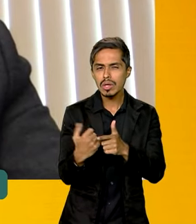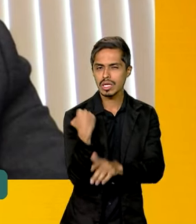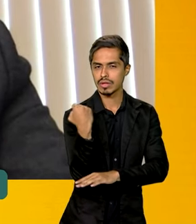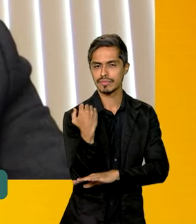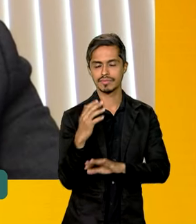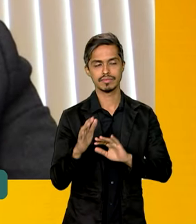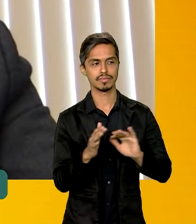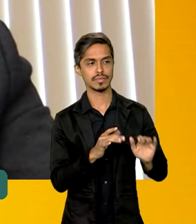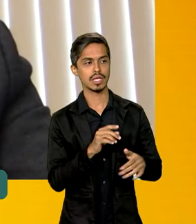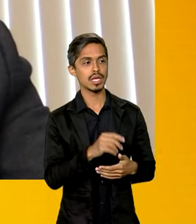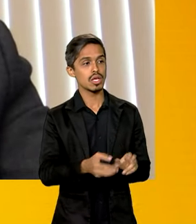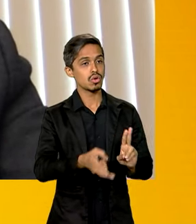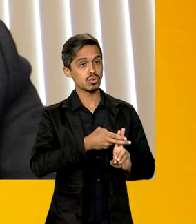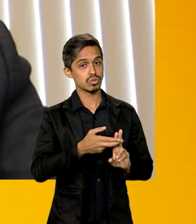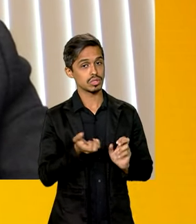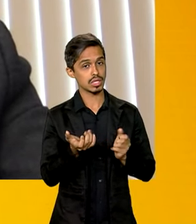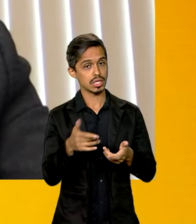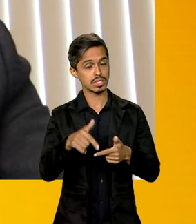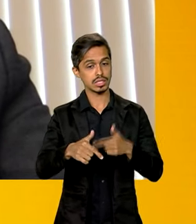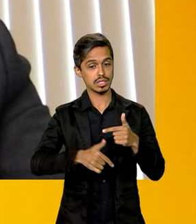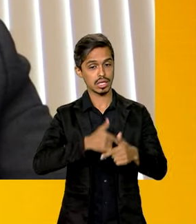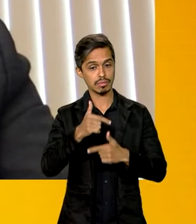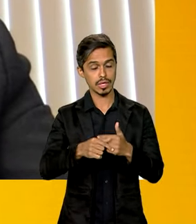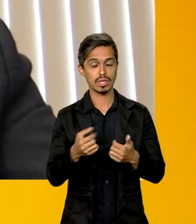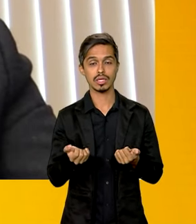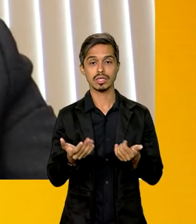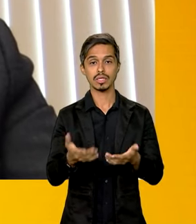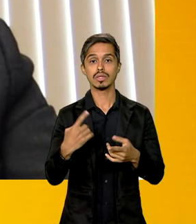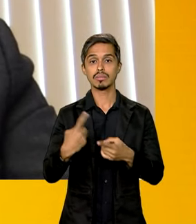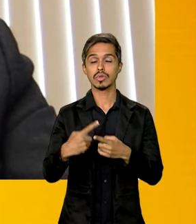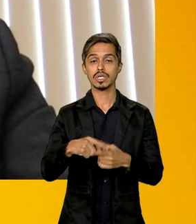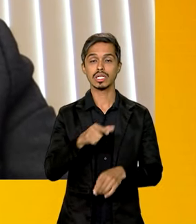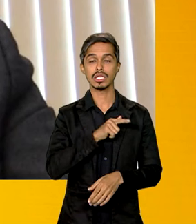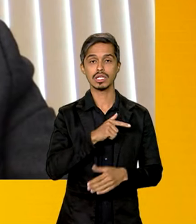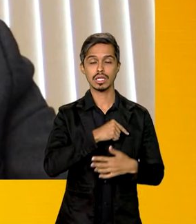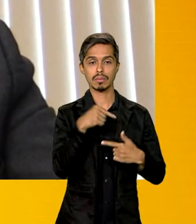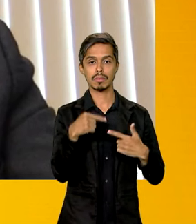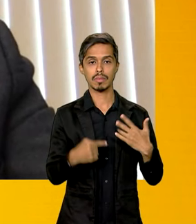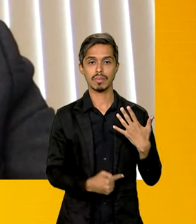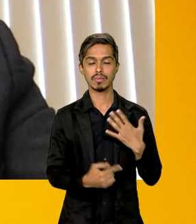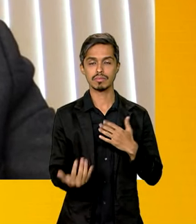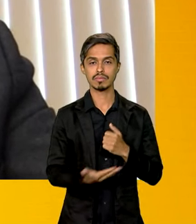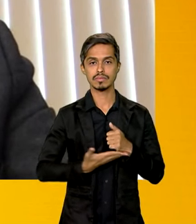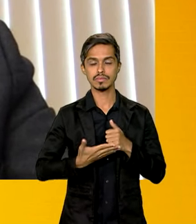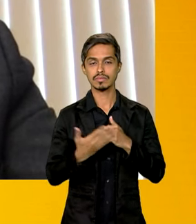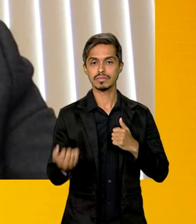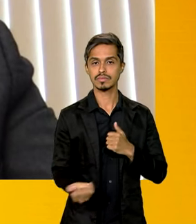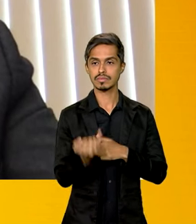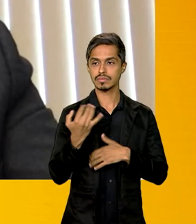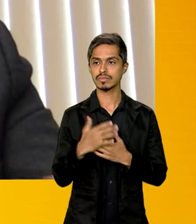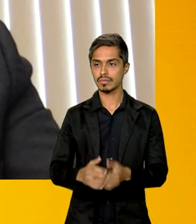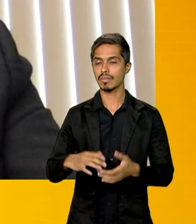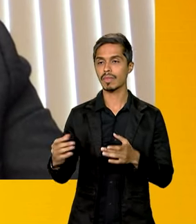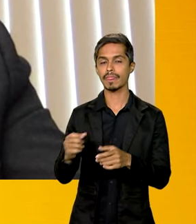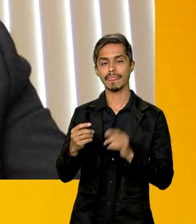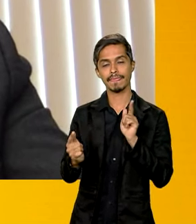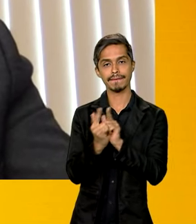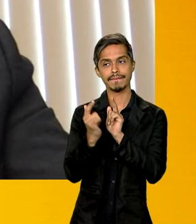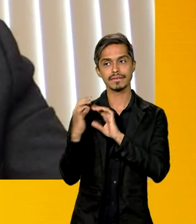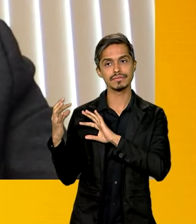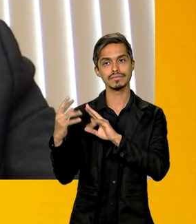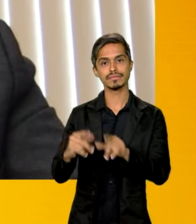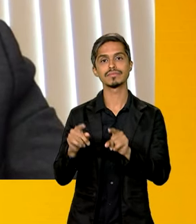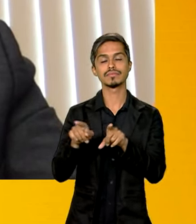o SUS oferece esse tipo de serviço porque o SUS tem em seus princípios a universalidade, atender a todos,